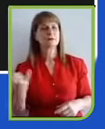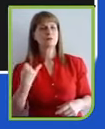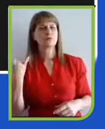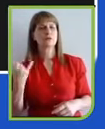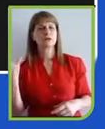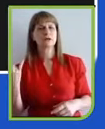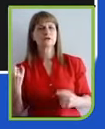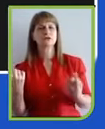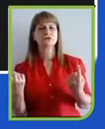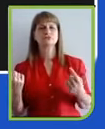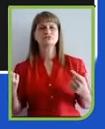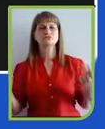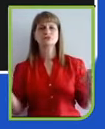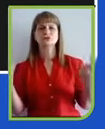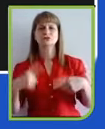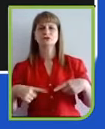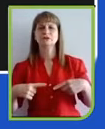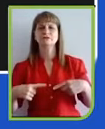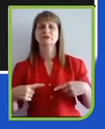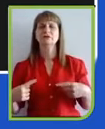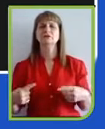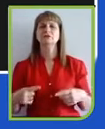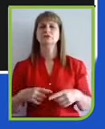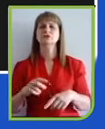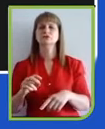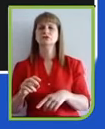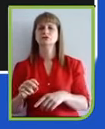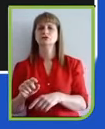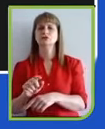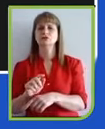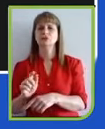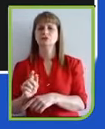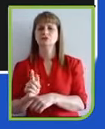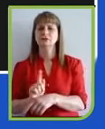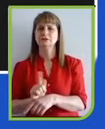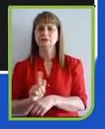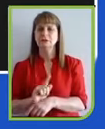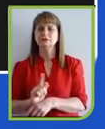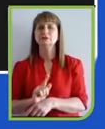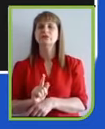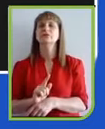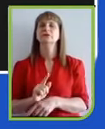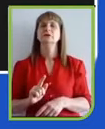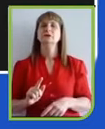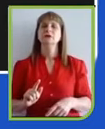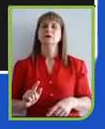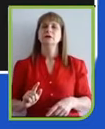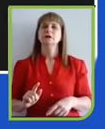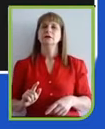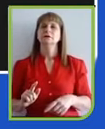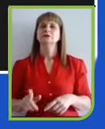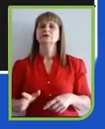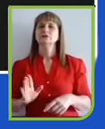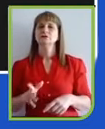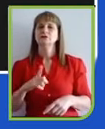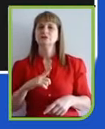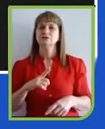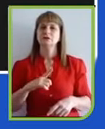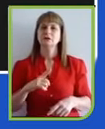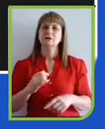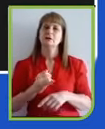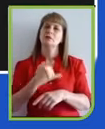diversidade como tema já vinha ganhando relevância, mas acho que, durante a pandemia, se mostrou